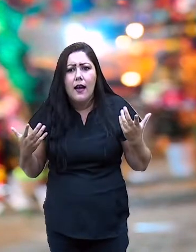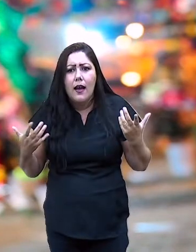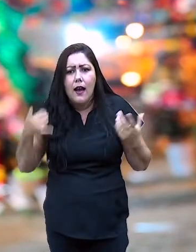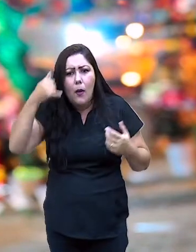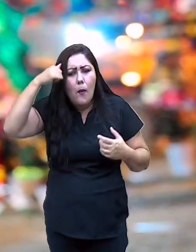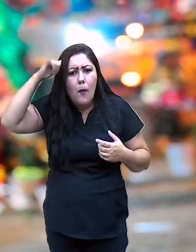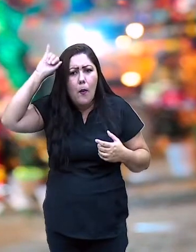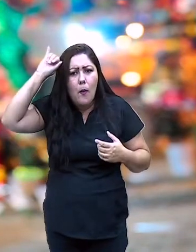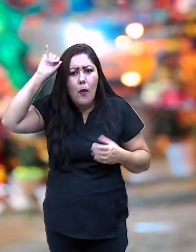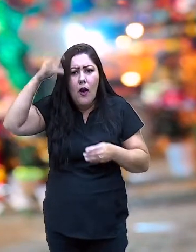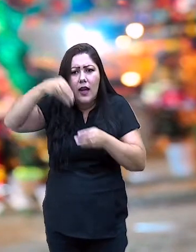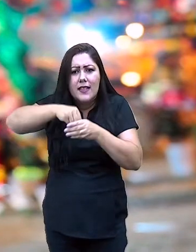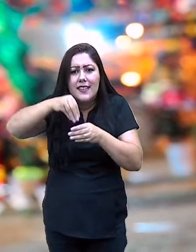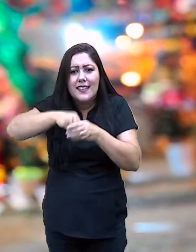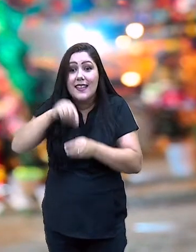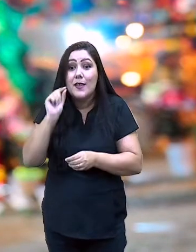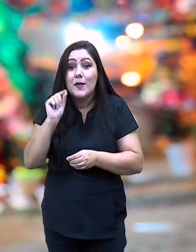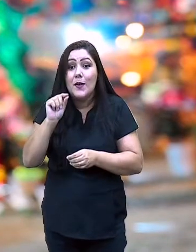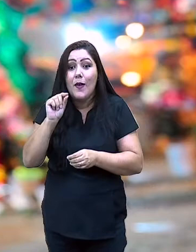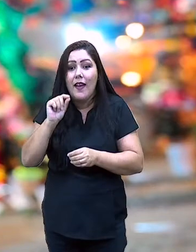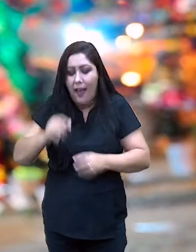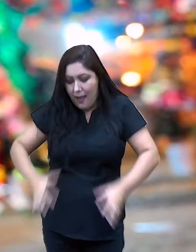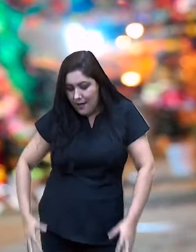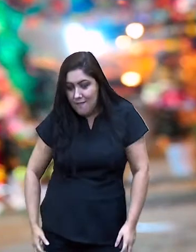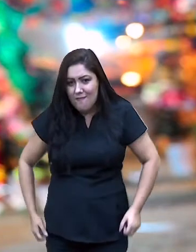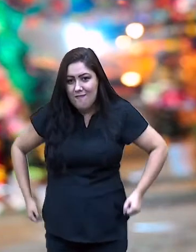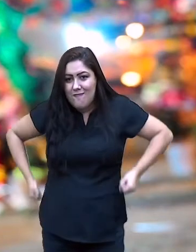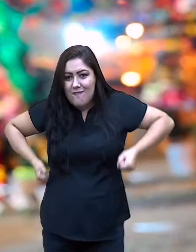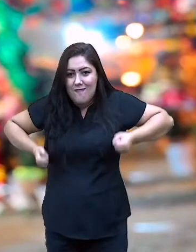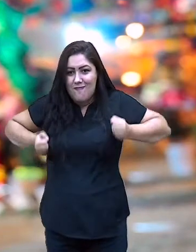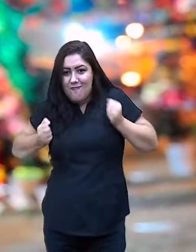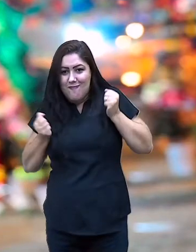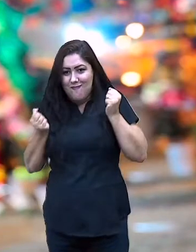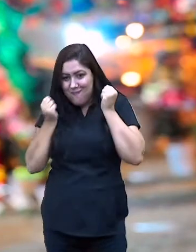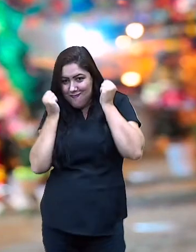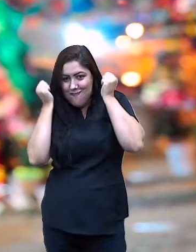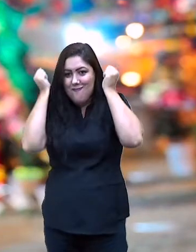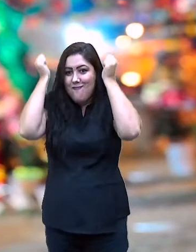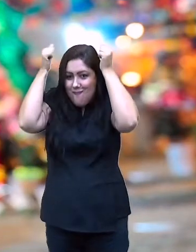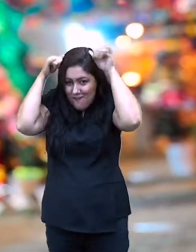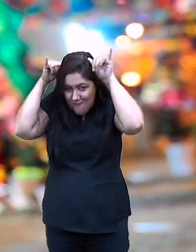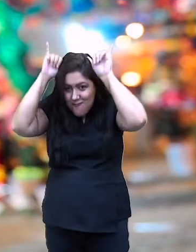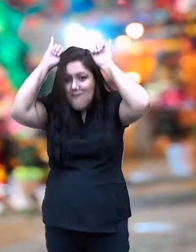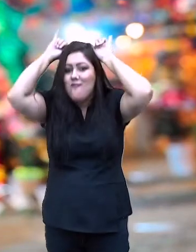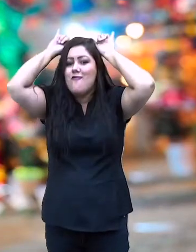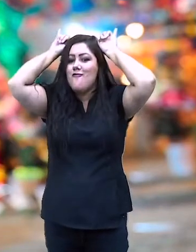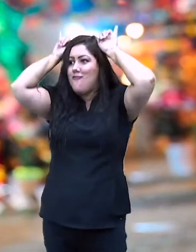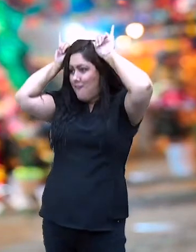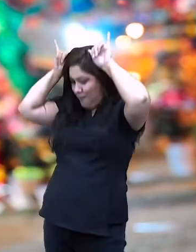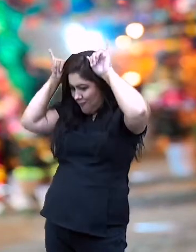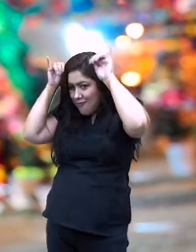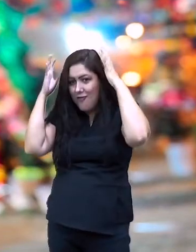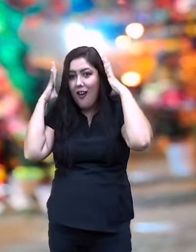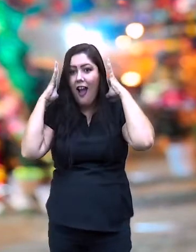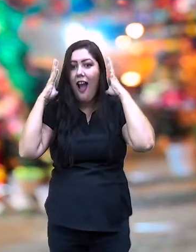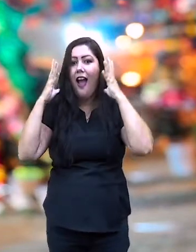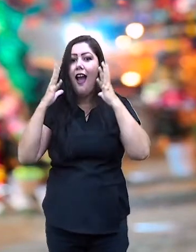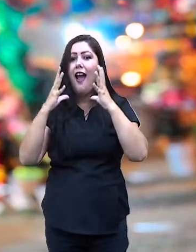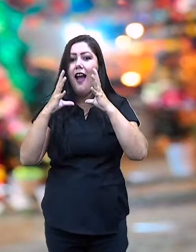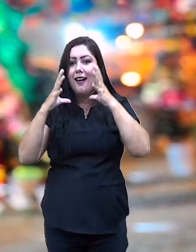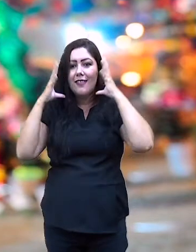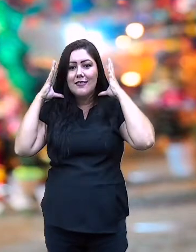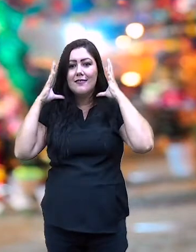dele. Como que funciona? Eles fazem essa fantasia, usam a cabeça de um boi, como você está vendo aqui no fundo,